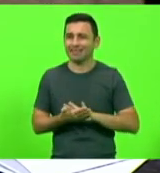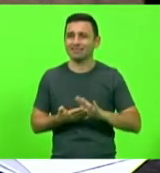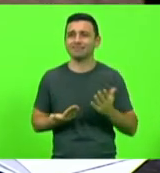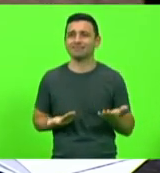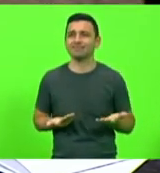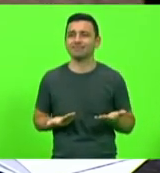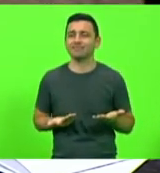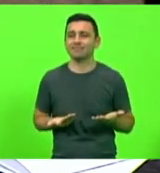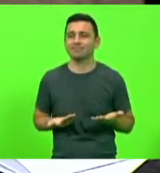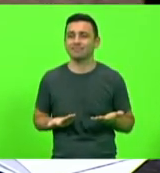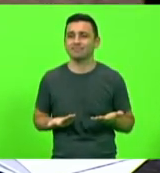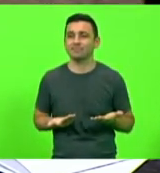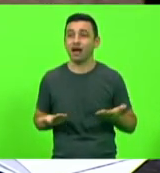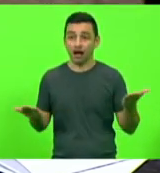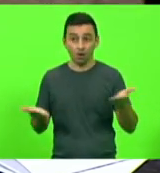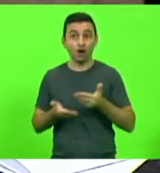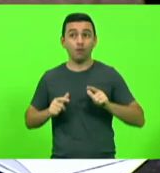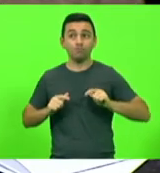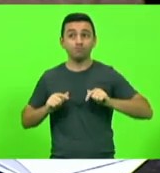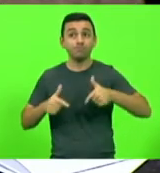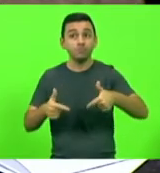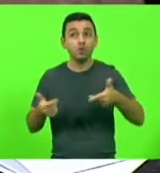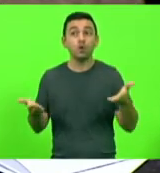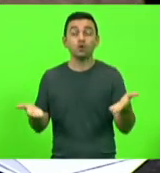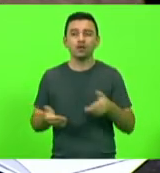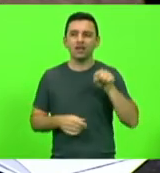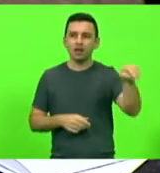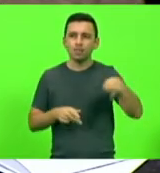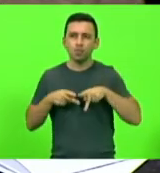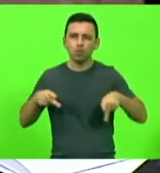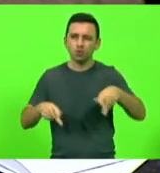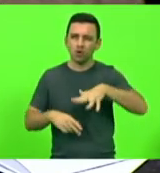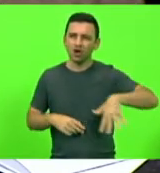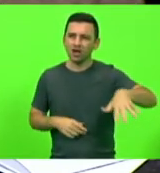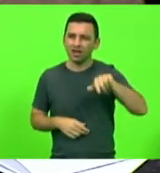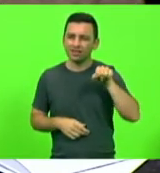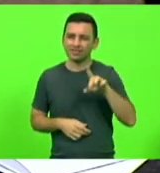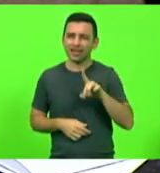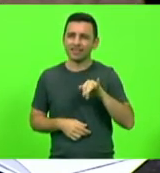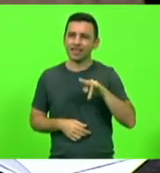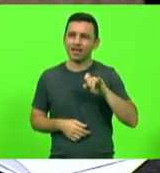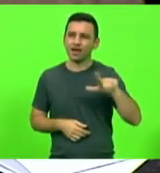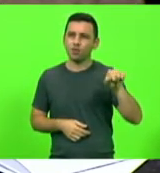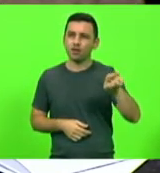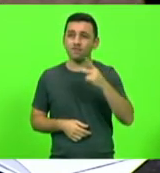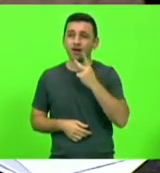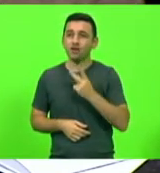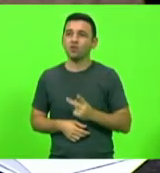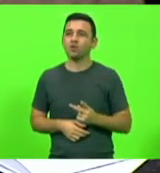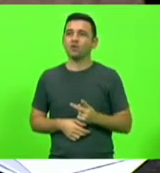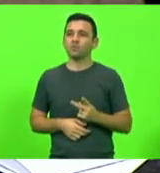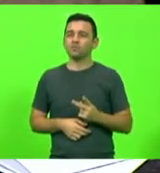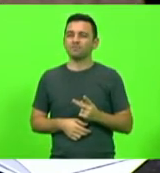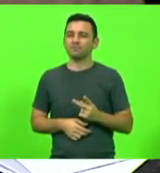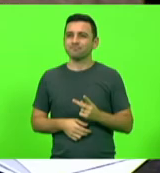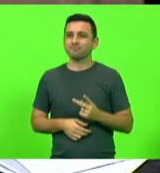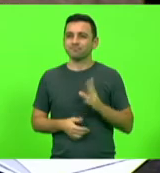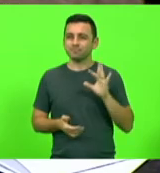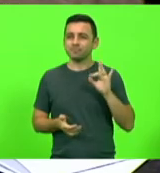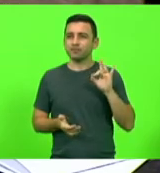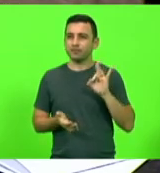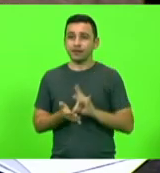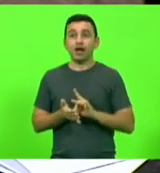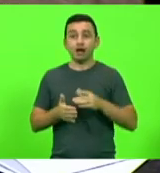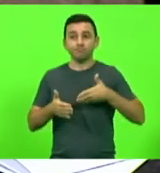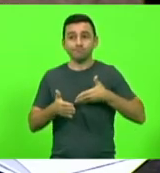agora houve uma iniciativa, hoje o promotor Daniel Paladino, de forma realmente rompendo